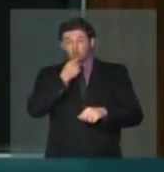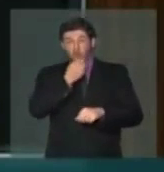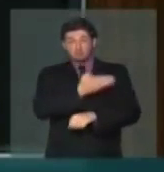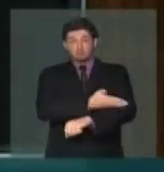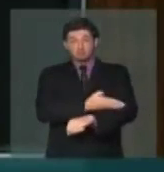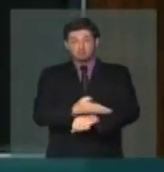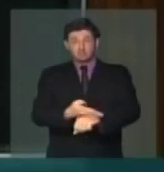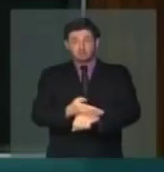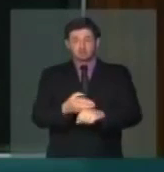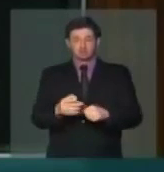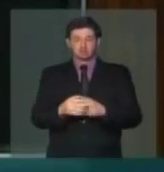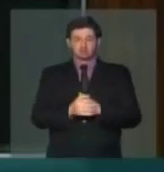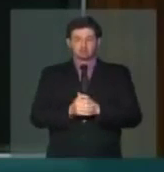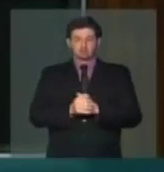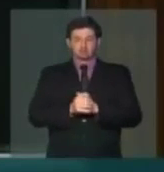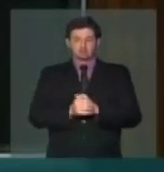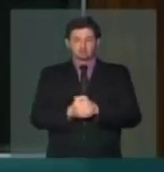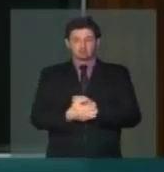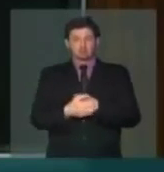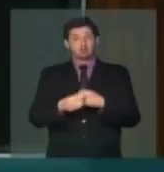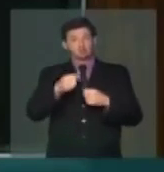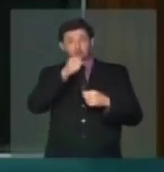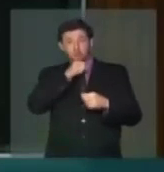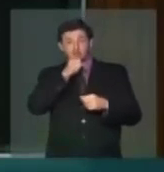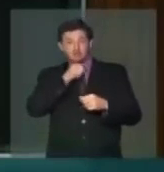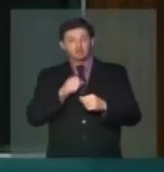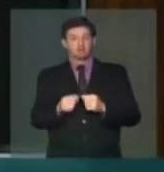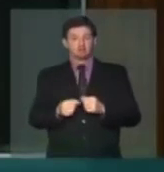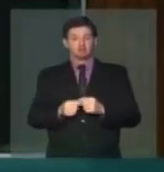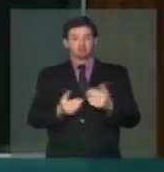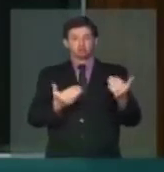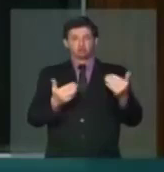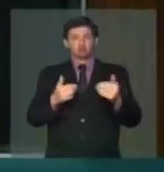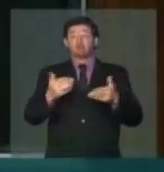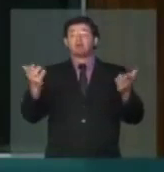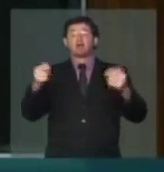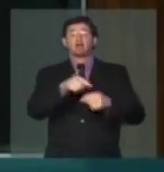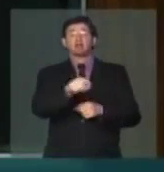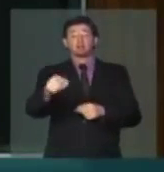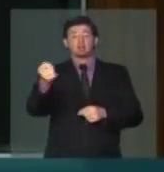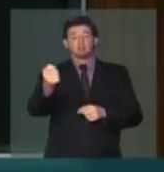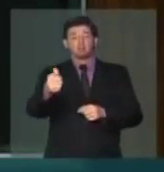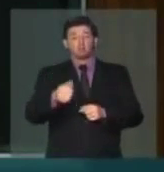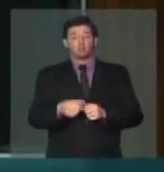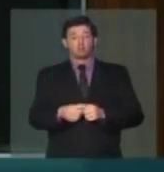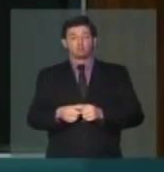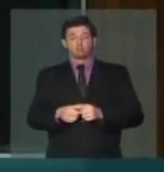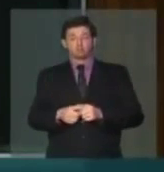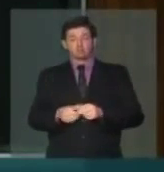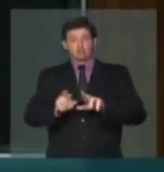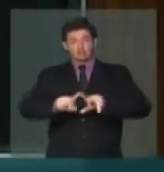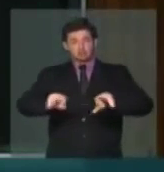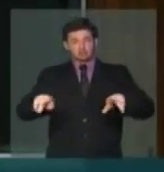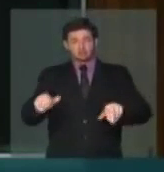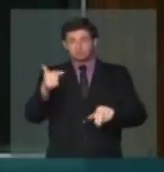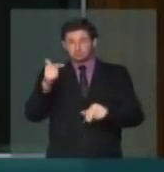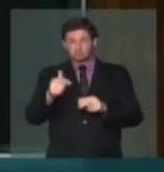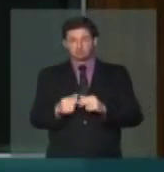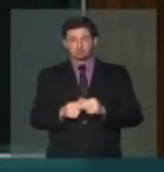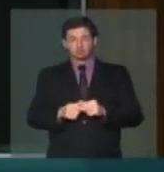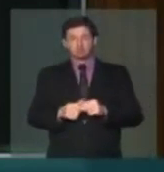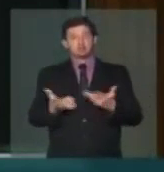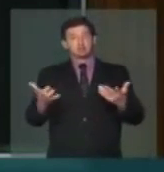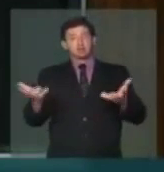branco e de certa idade. Não tem espaço para a juventude, não tem espaço para as diferenças e